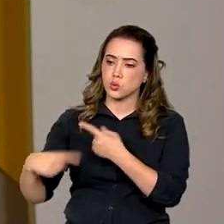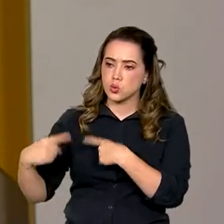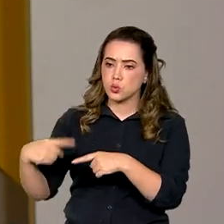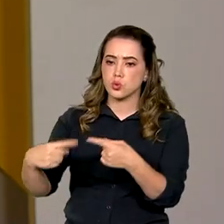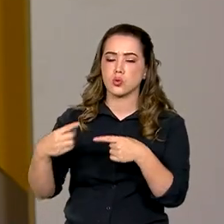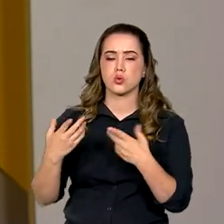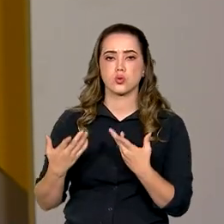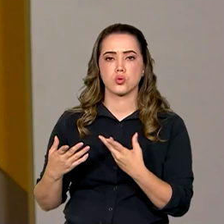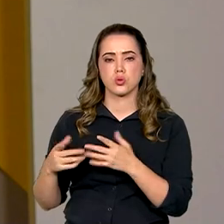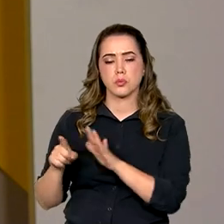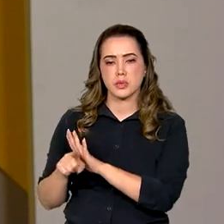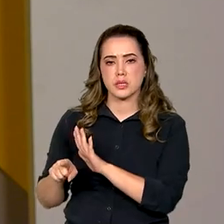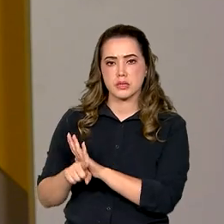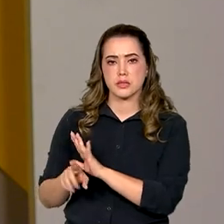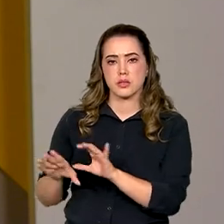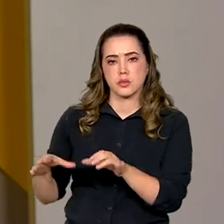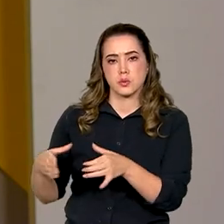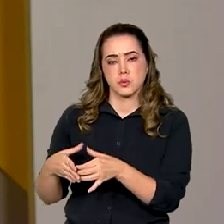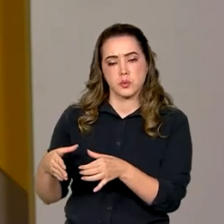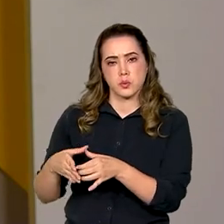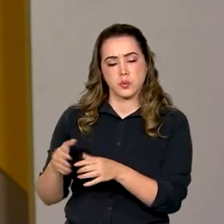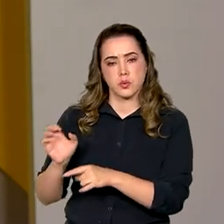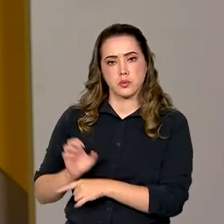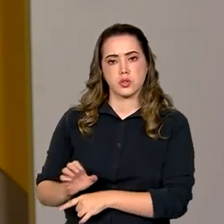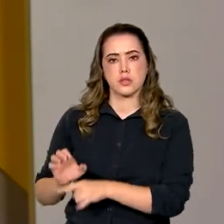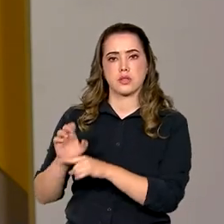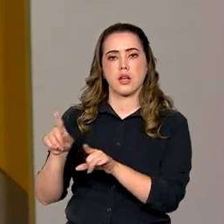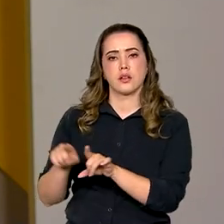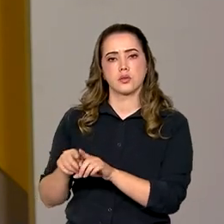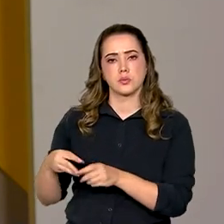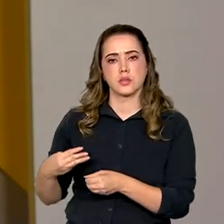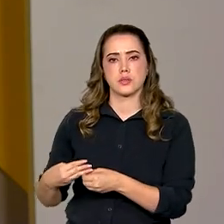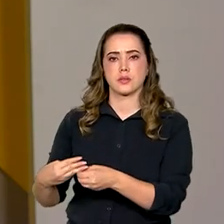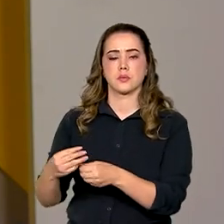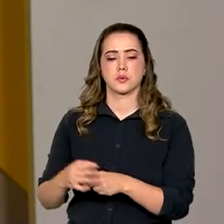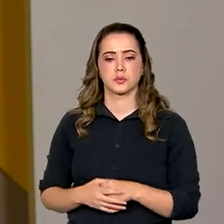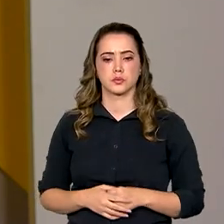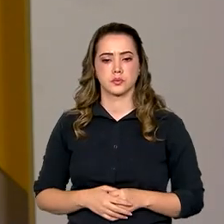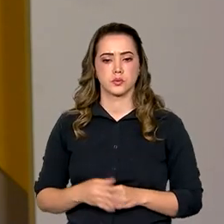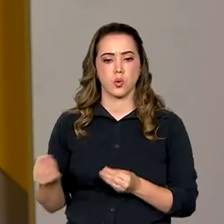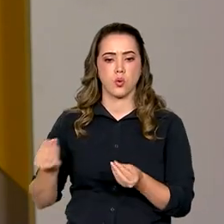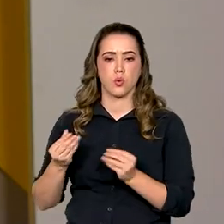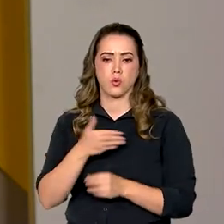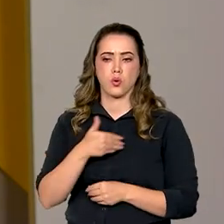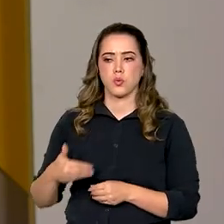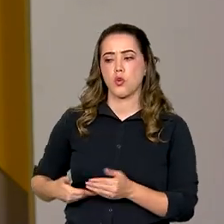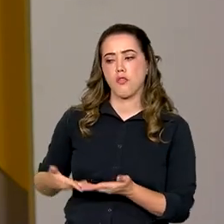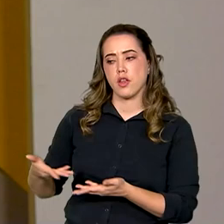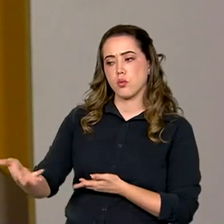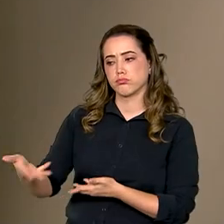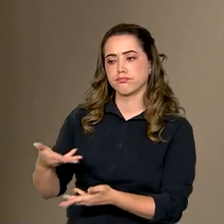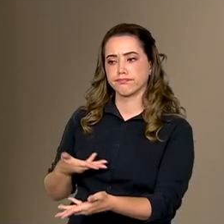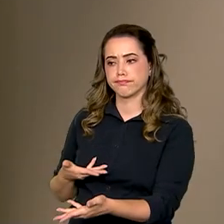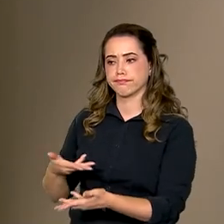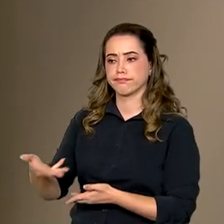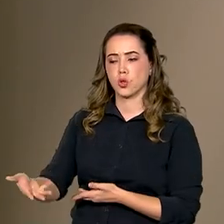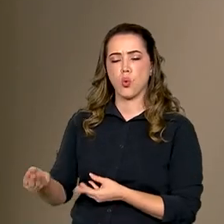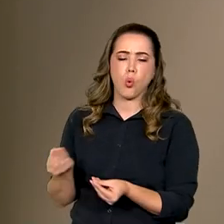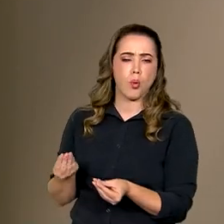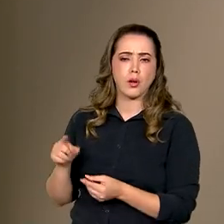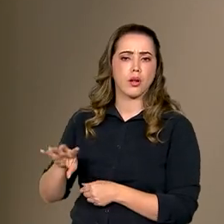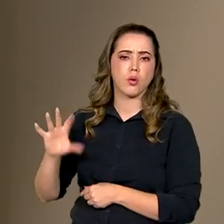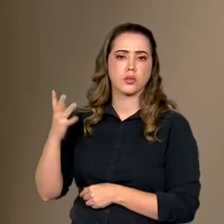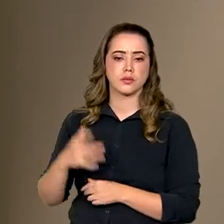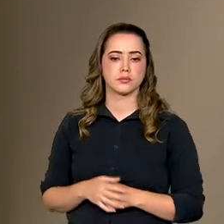foi levantado nos níveis estadual e municipal? Como é o governo articula isso tudo? Essa sistematização